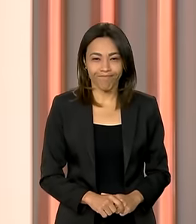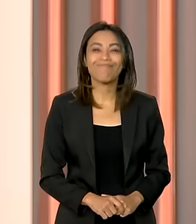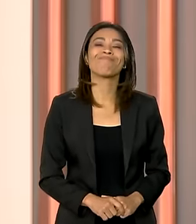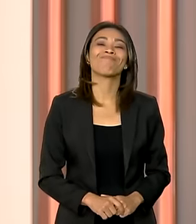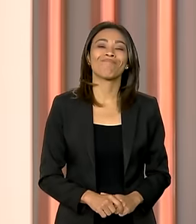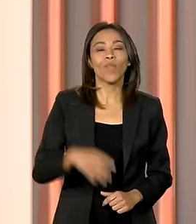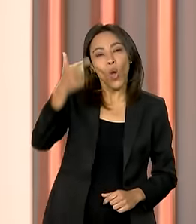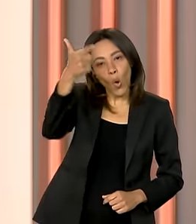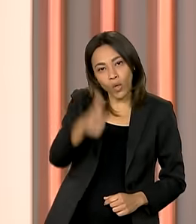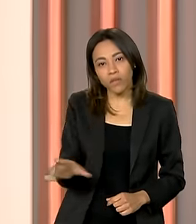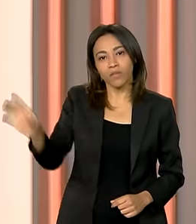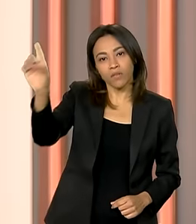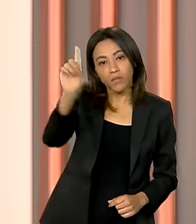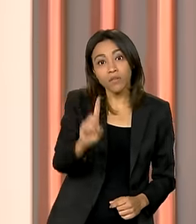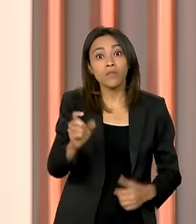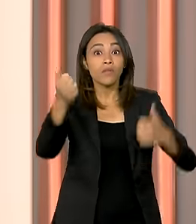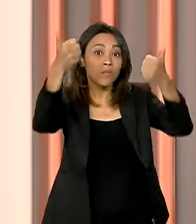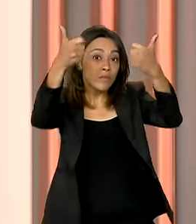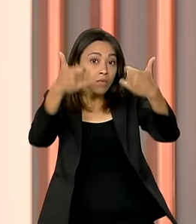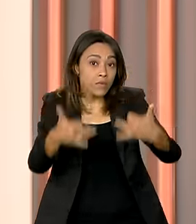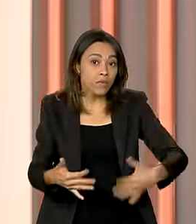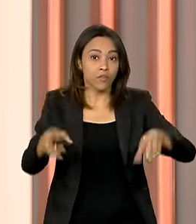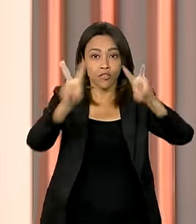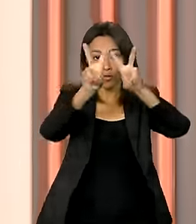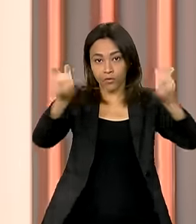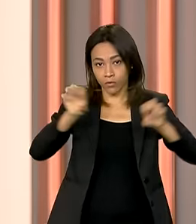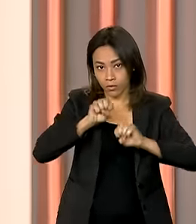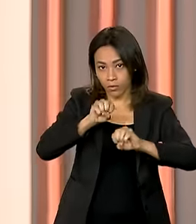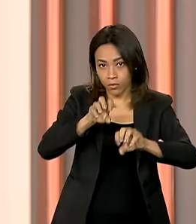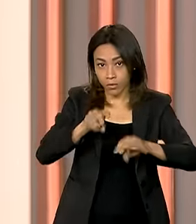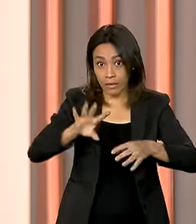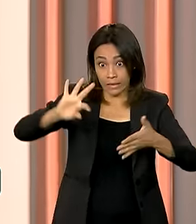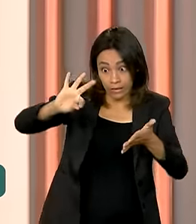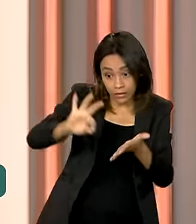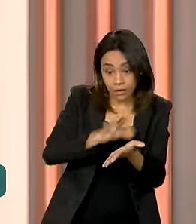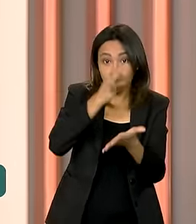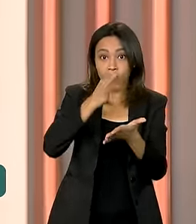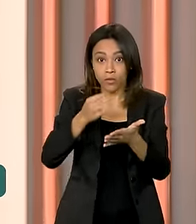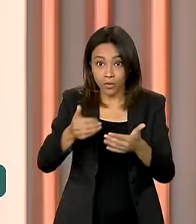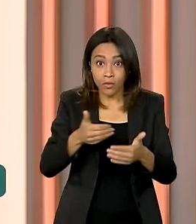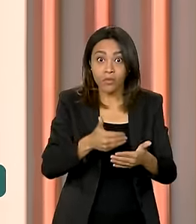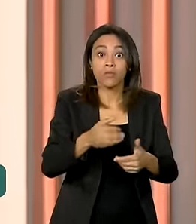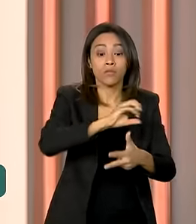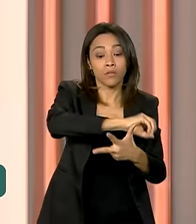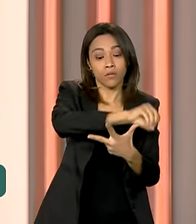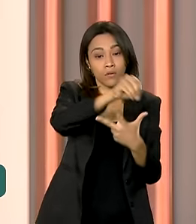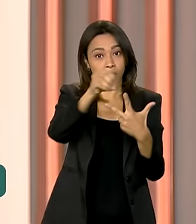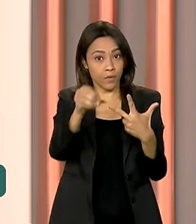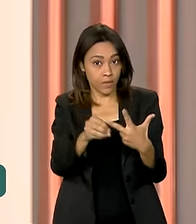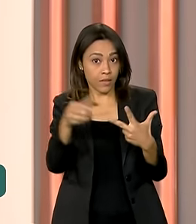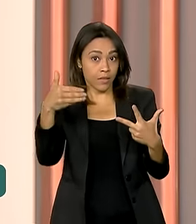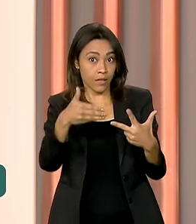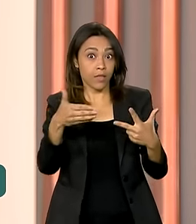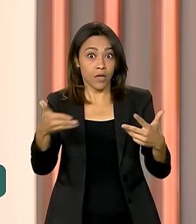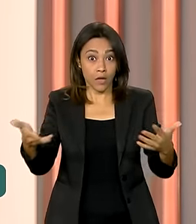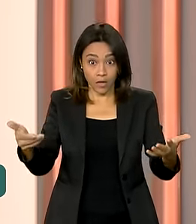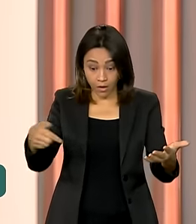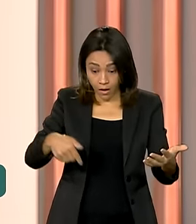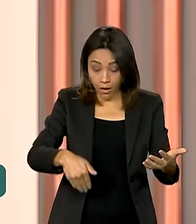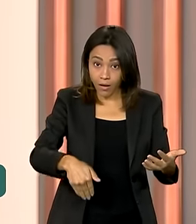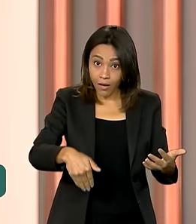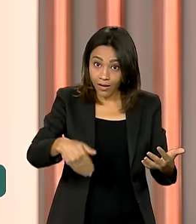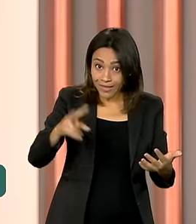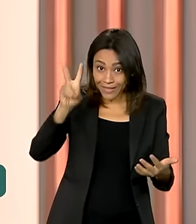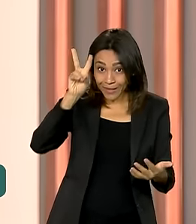Estamos de volta e vamos falar de educação. Isso porque as inscrições do Enem e o Exame Nacional do Ensino Médio começaram nesta